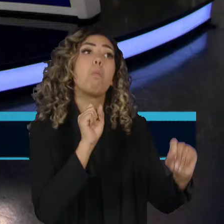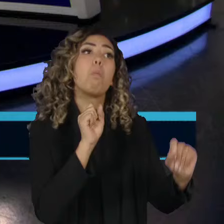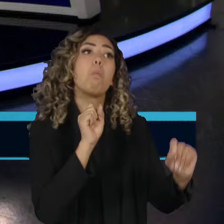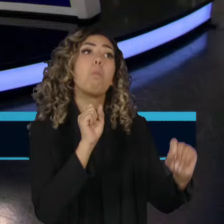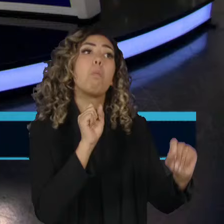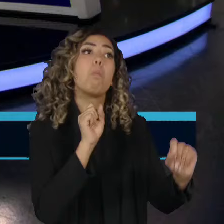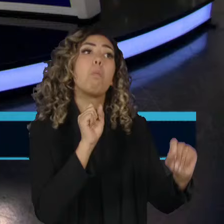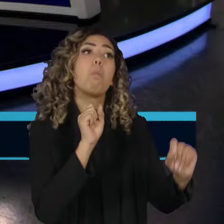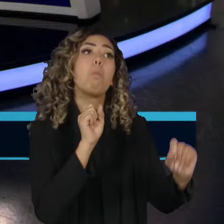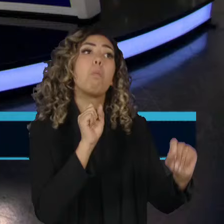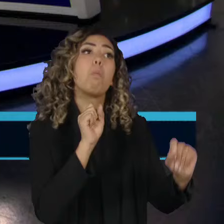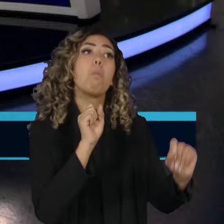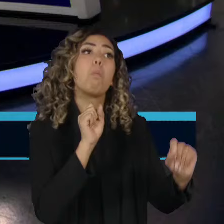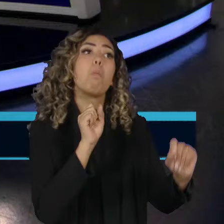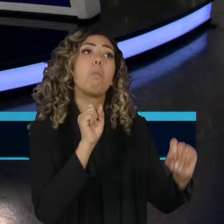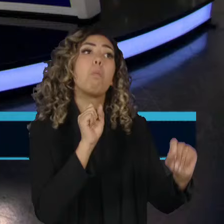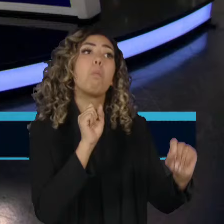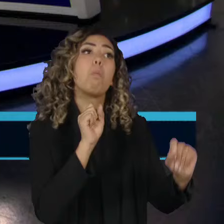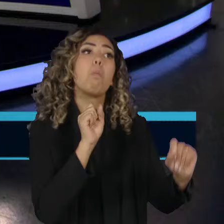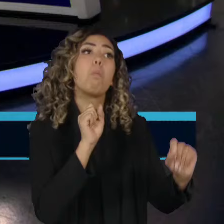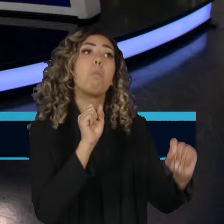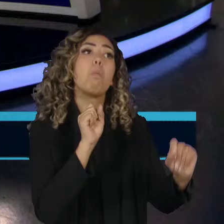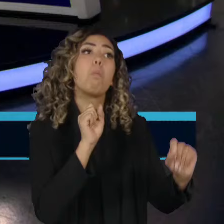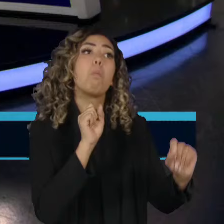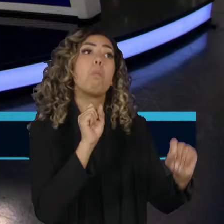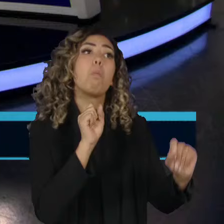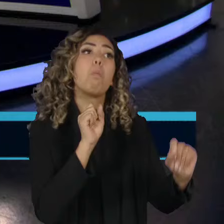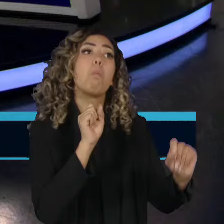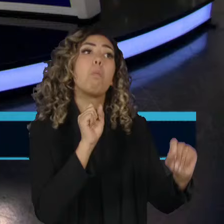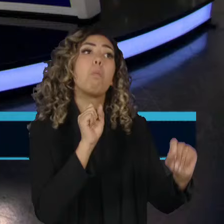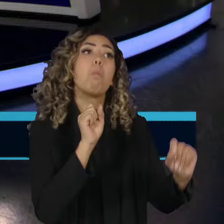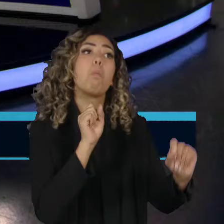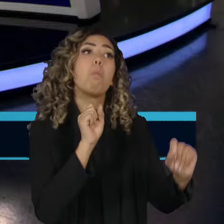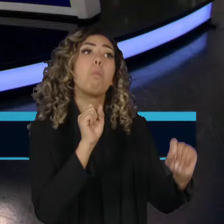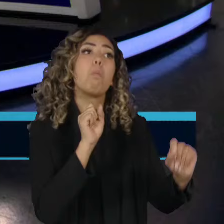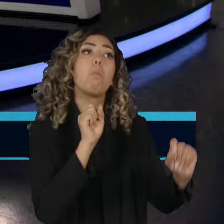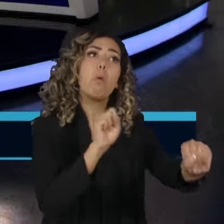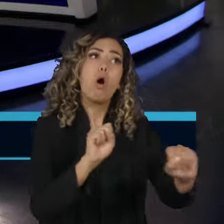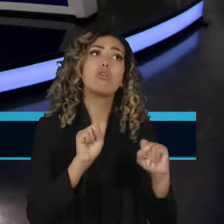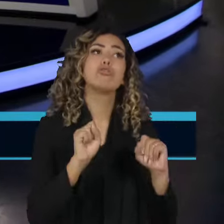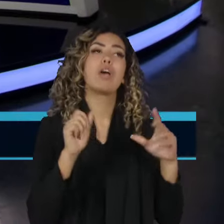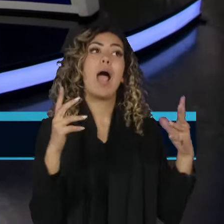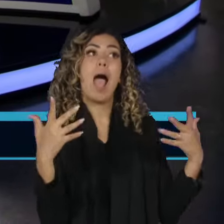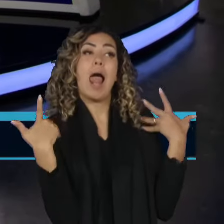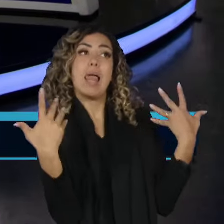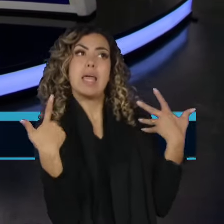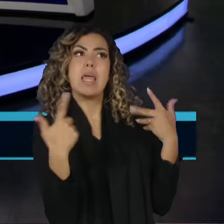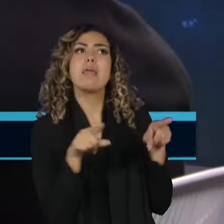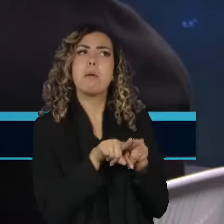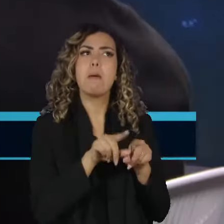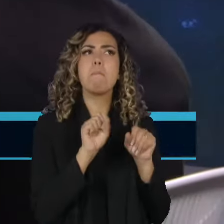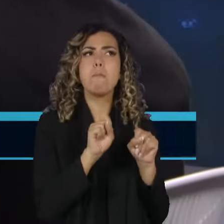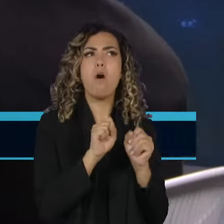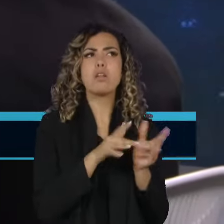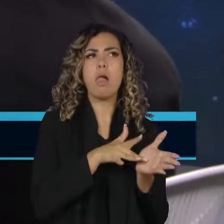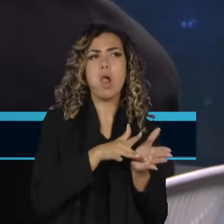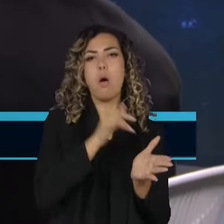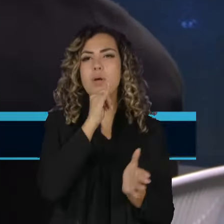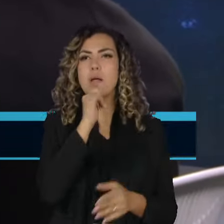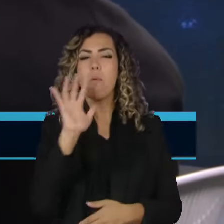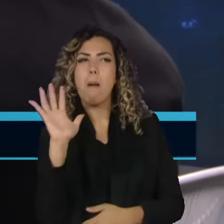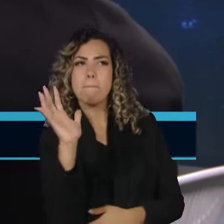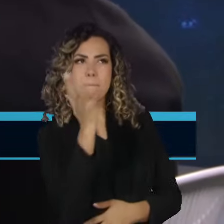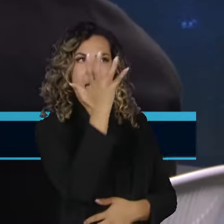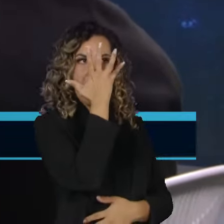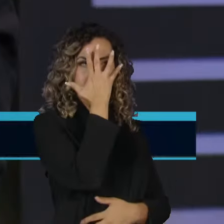Cortella, mas dizem também que o riso pode ser tanto uma expressão de alegria quanto uma máscara para o desconforto. E pode